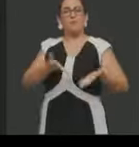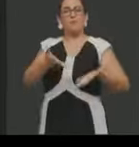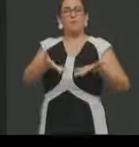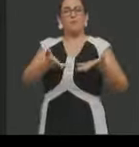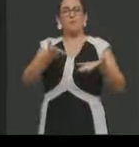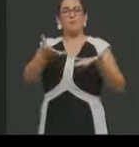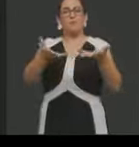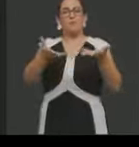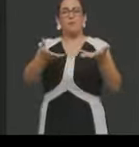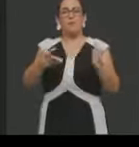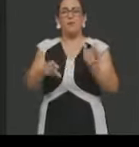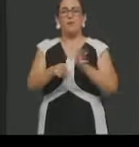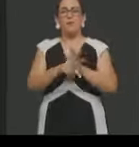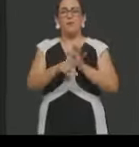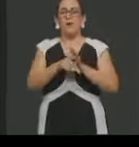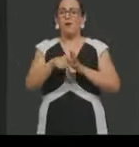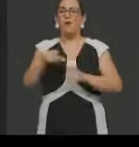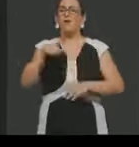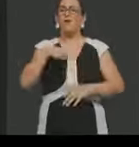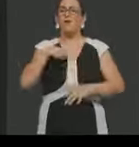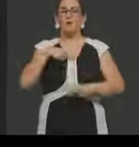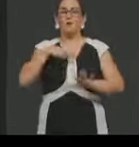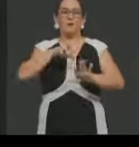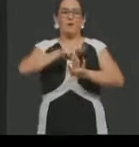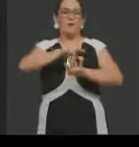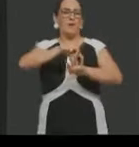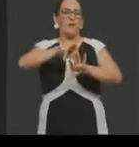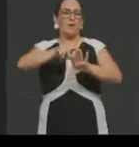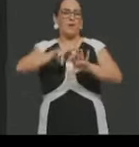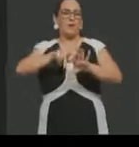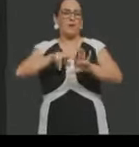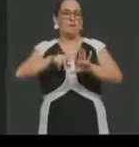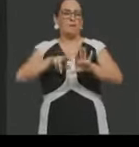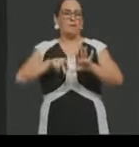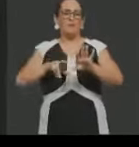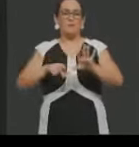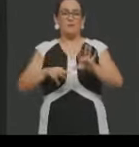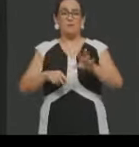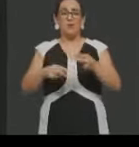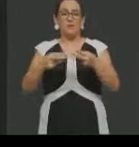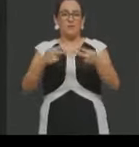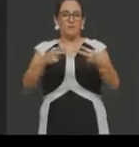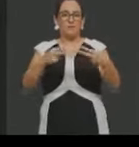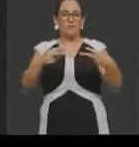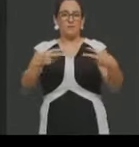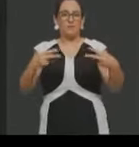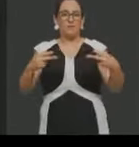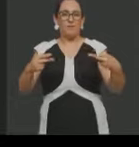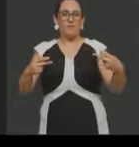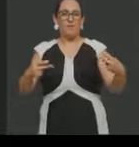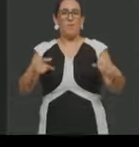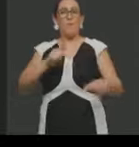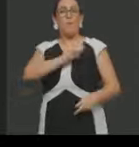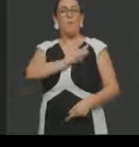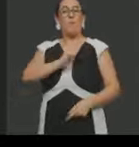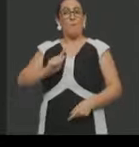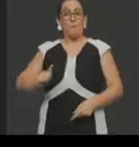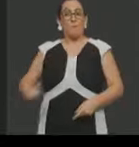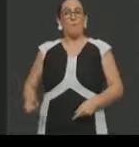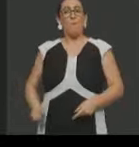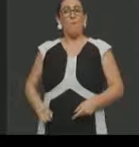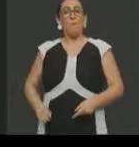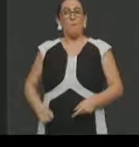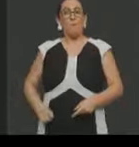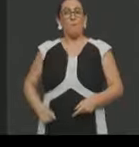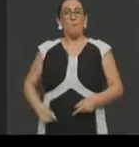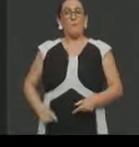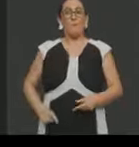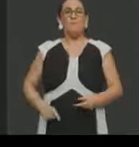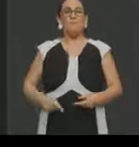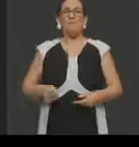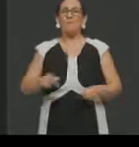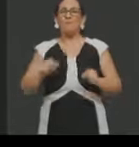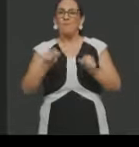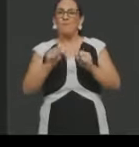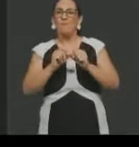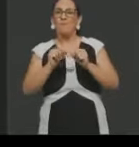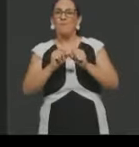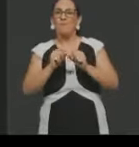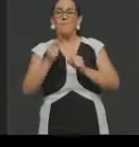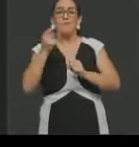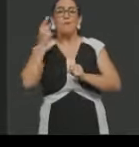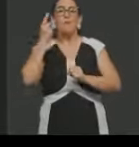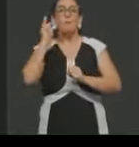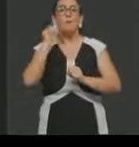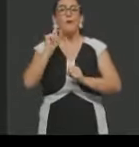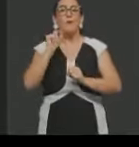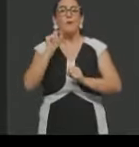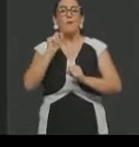medidas governamentais que vão contribuir para a vinda do imigrante, né, justamente pensando na questão trabalhista